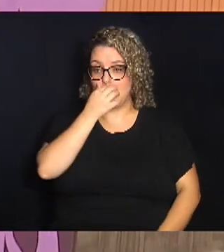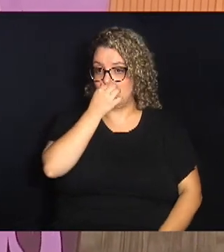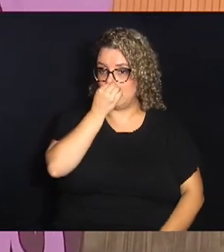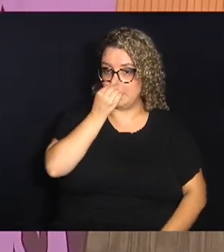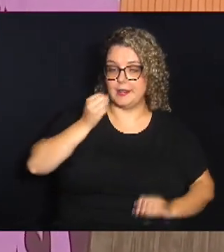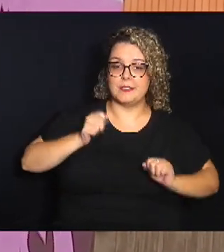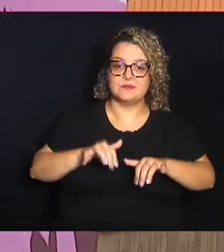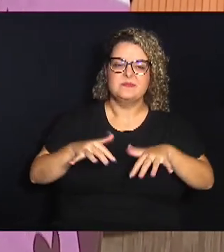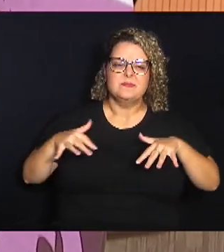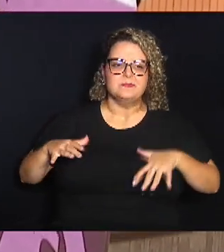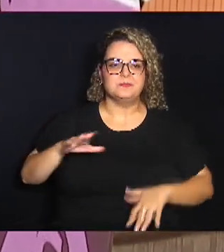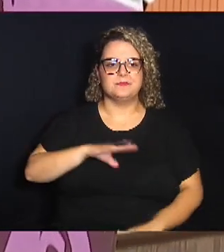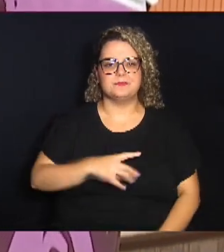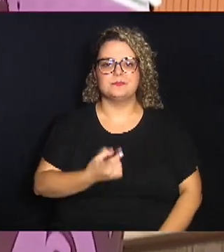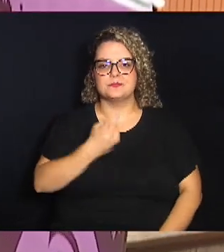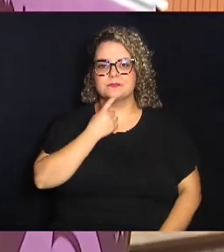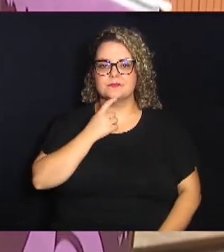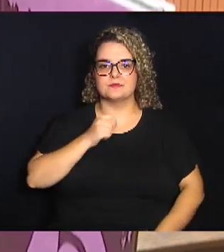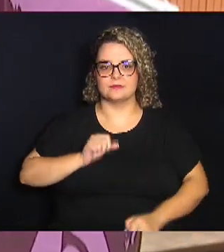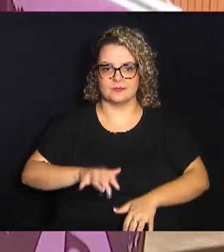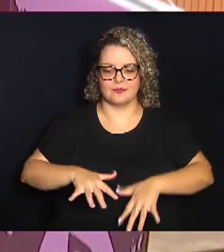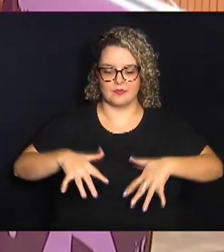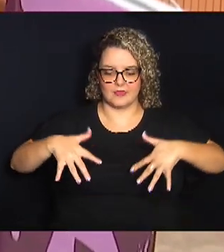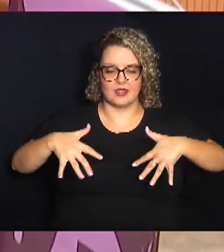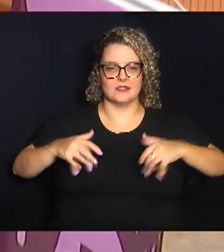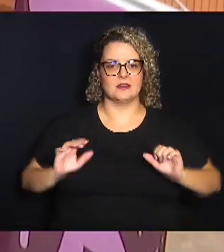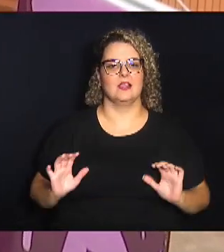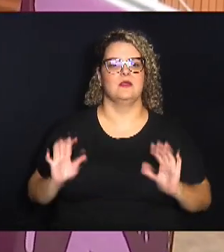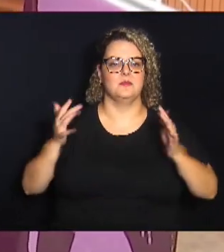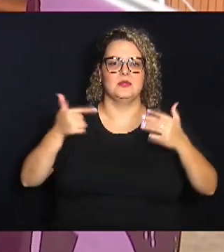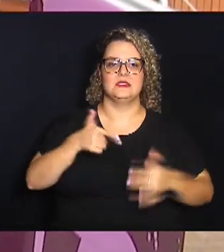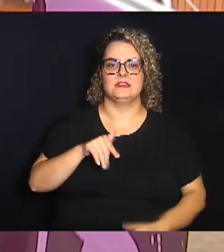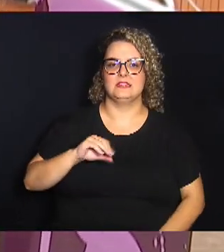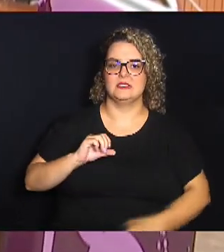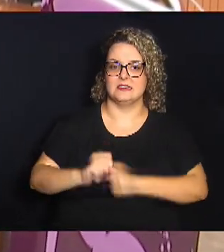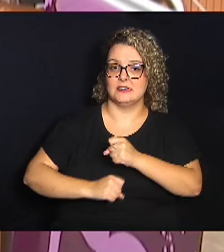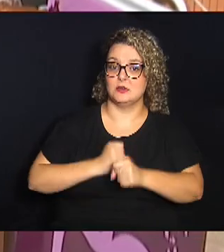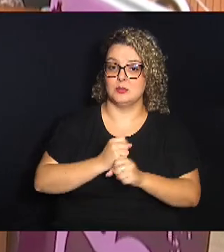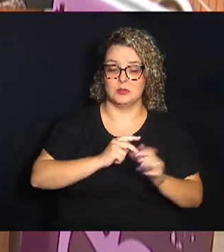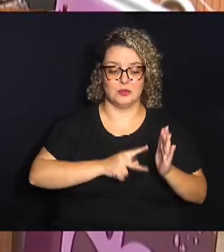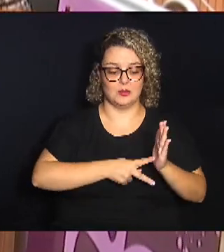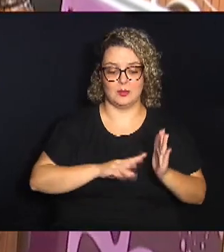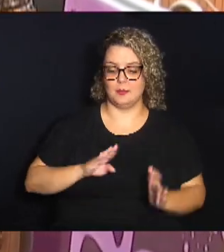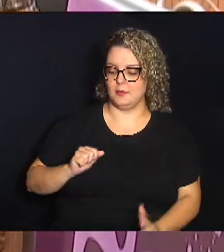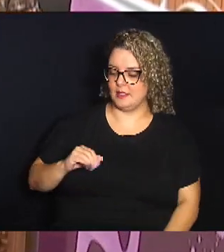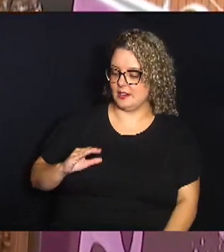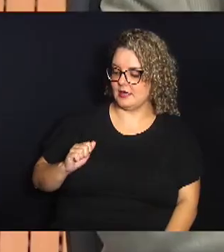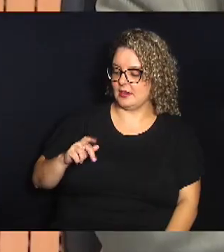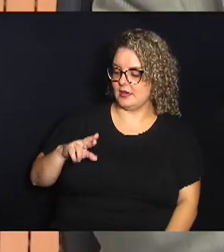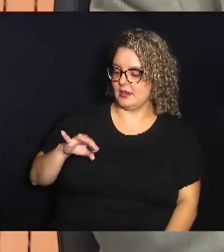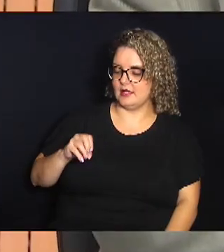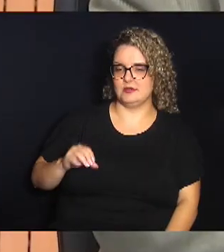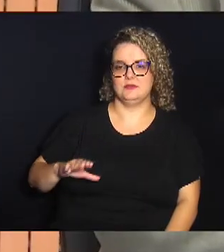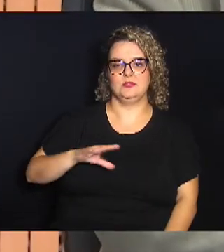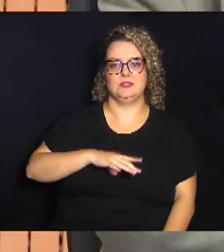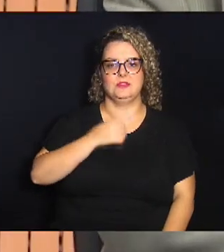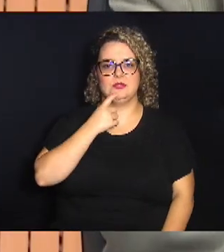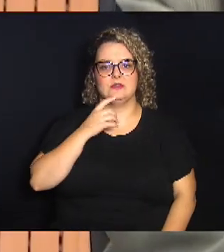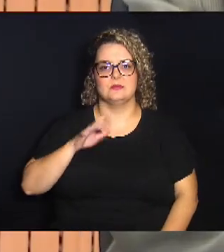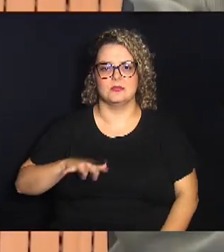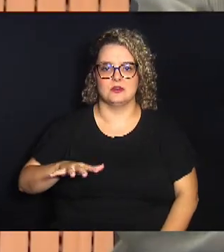Câmara Municipal foi palco das comemorações de 70 anos do Sindicato de Bancários de Campinas e região. É uma